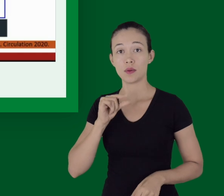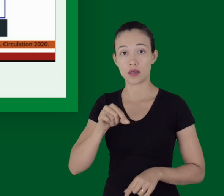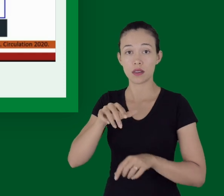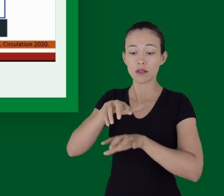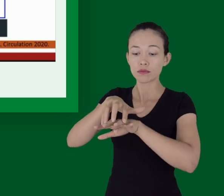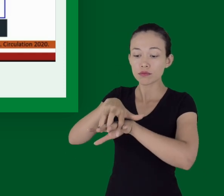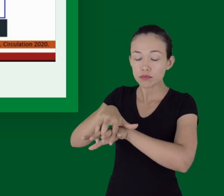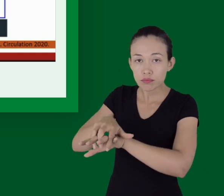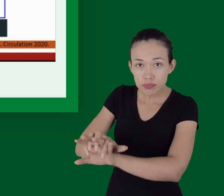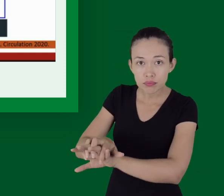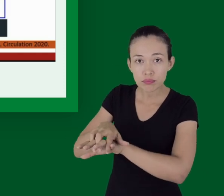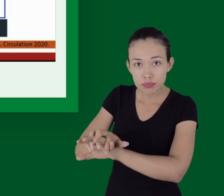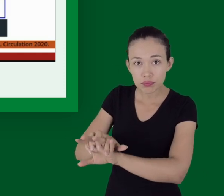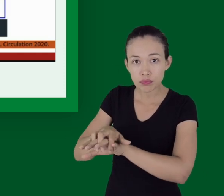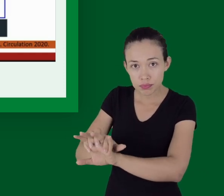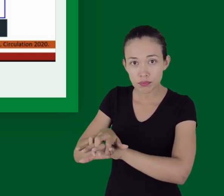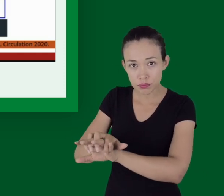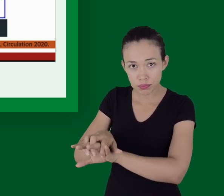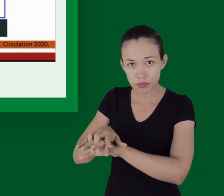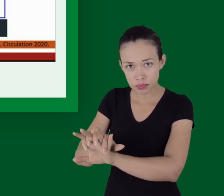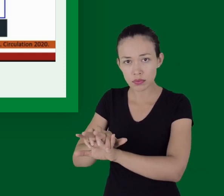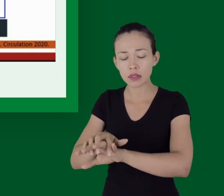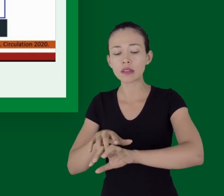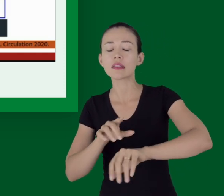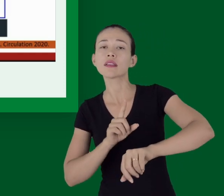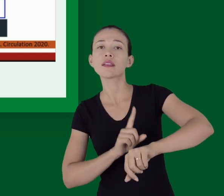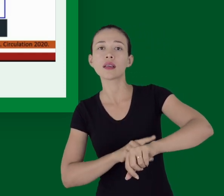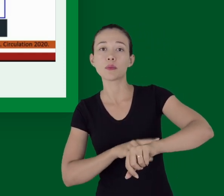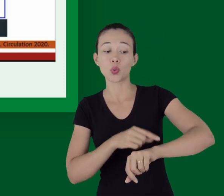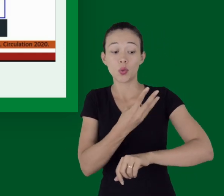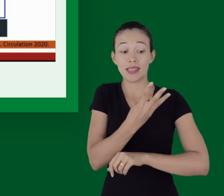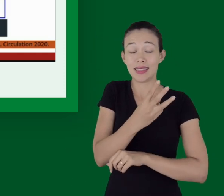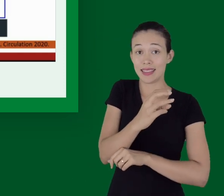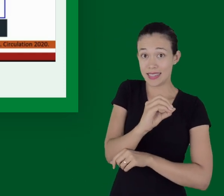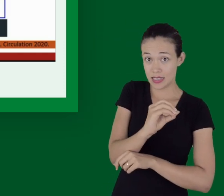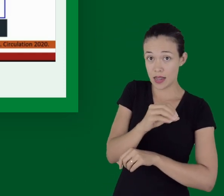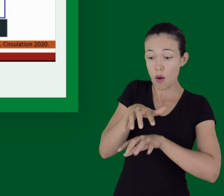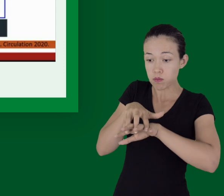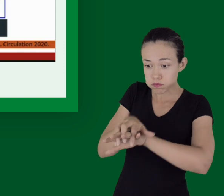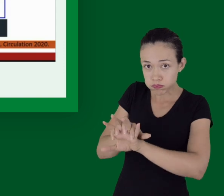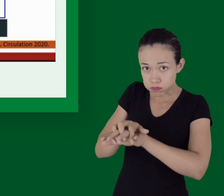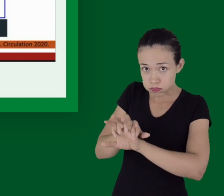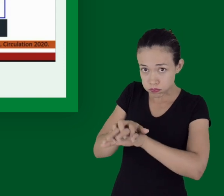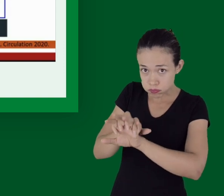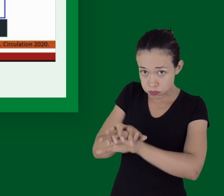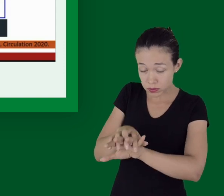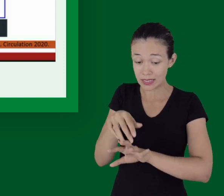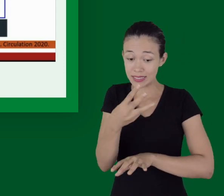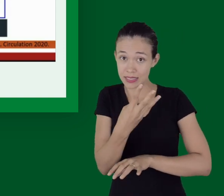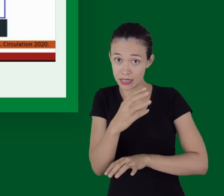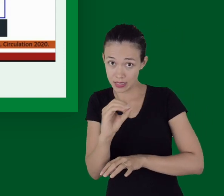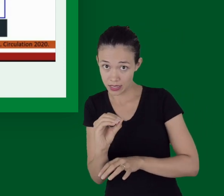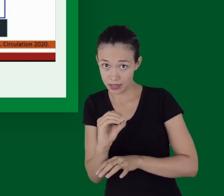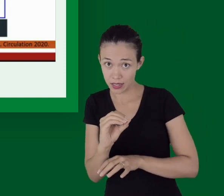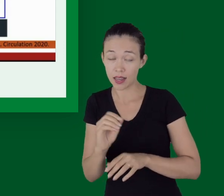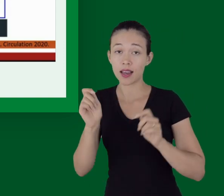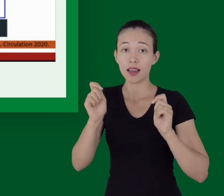E as compressões vão ser realizadas numa frequência de 30 compressões para duas ventilações,